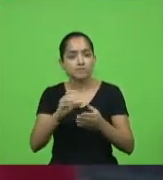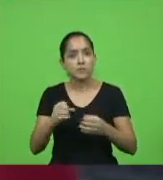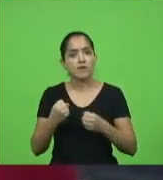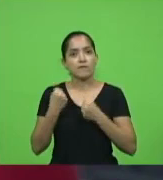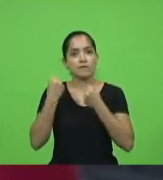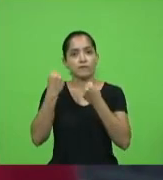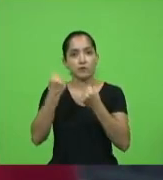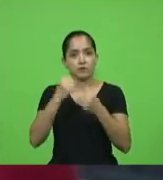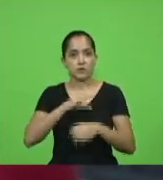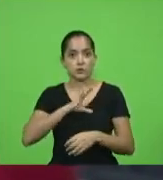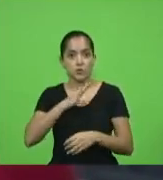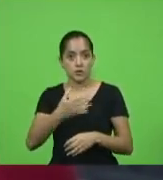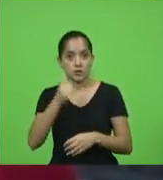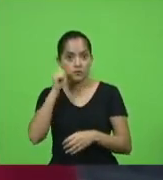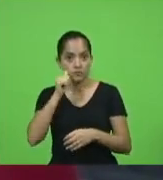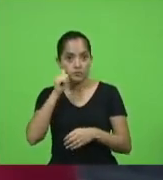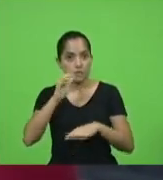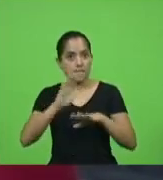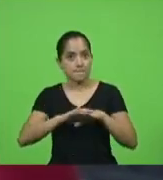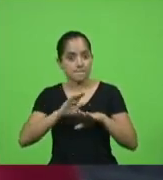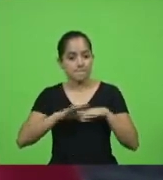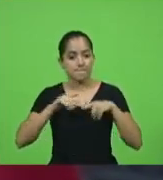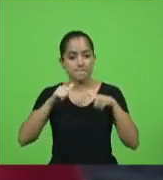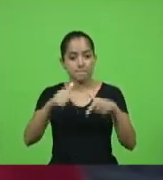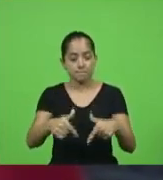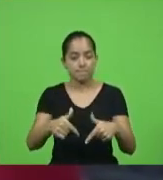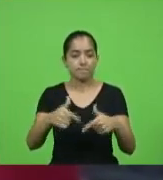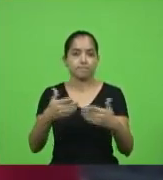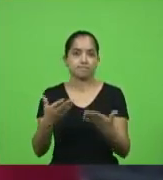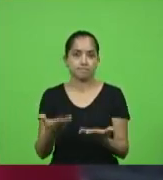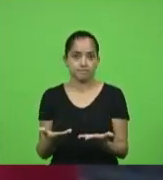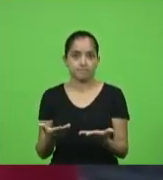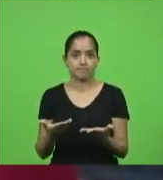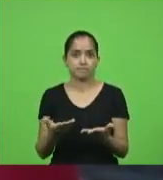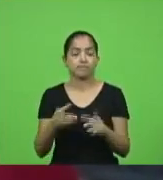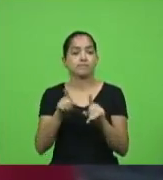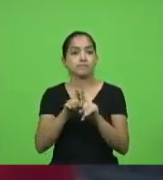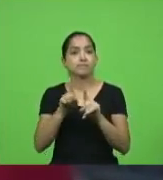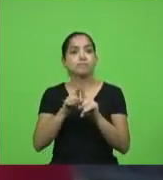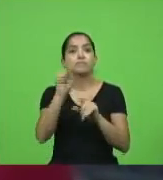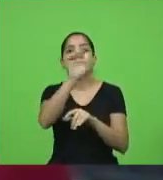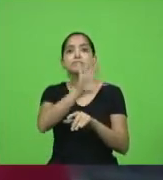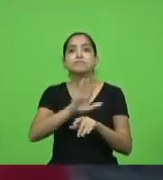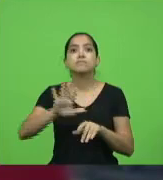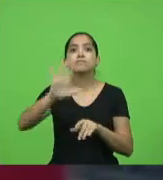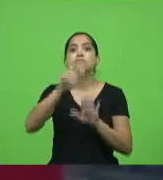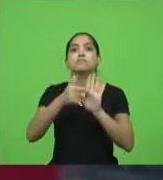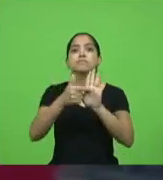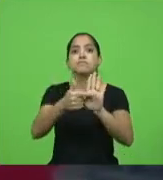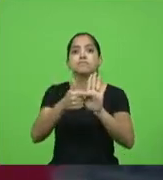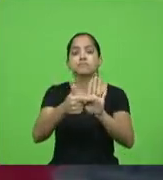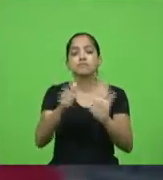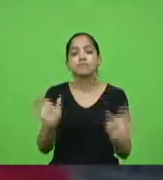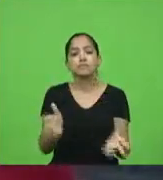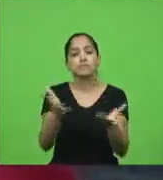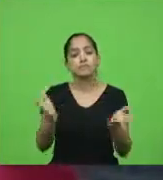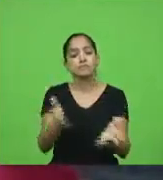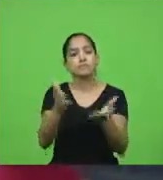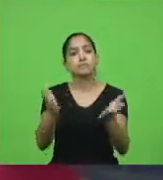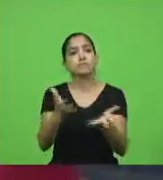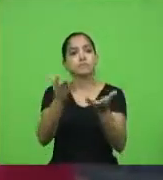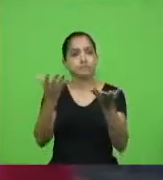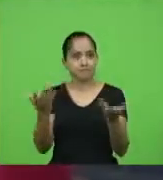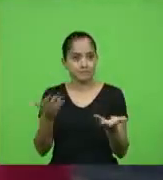decidem colocar em prática o próprio negócio também da visibilidade incentiva ao surgimento de mais e mais